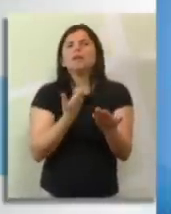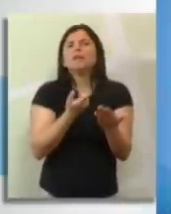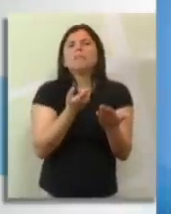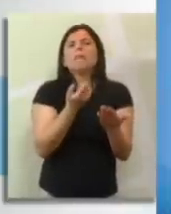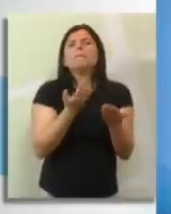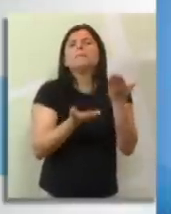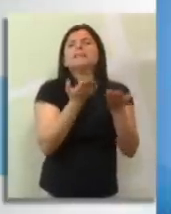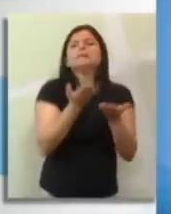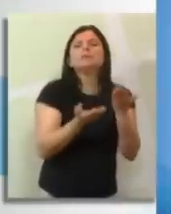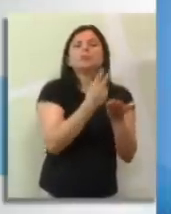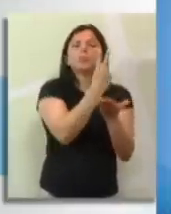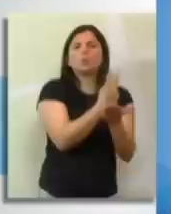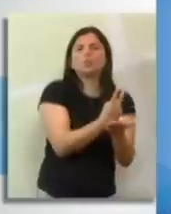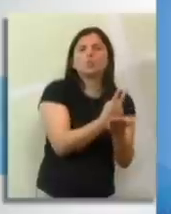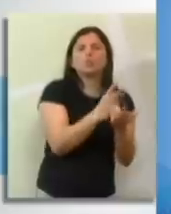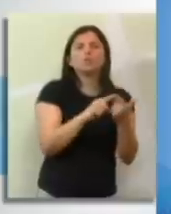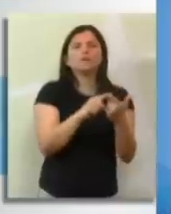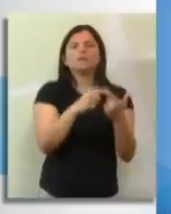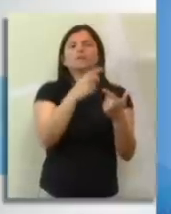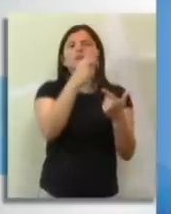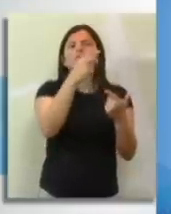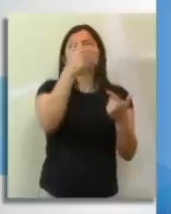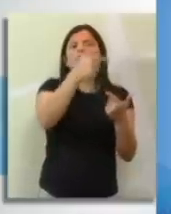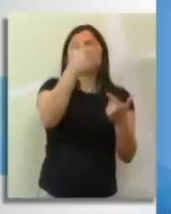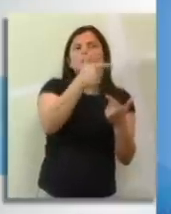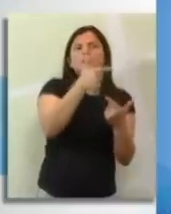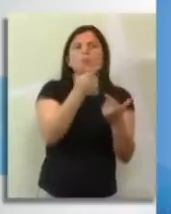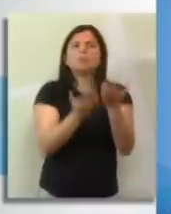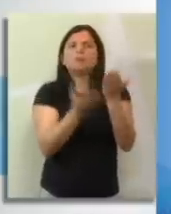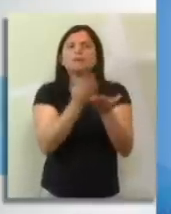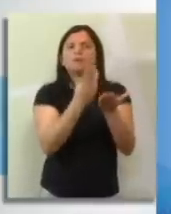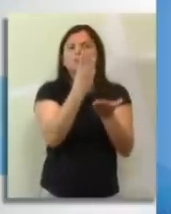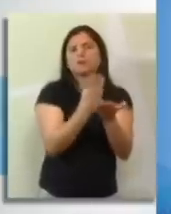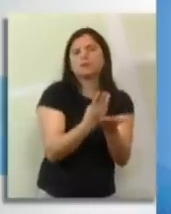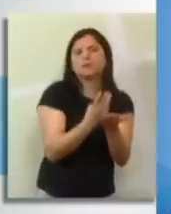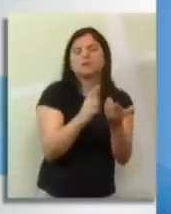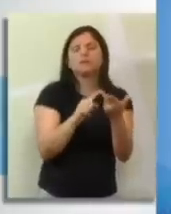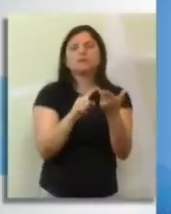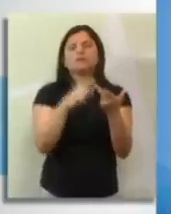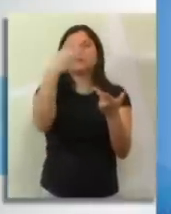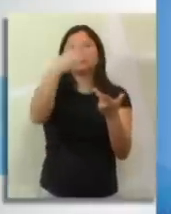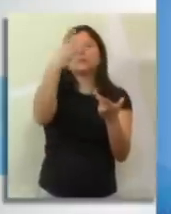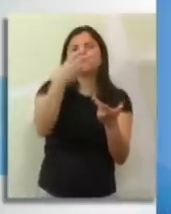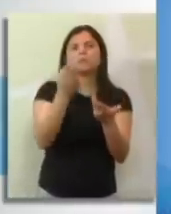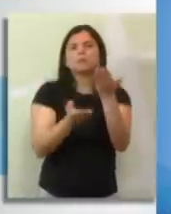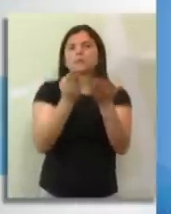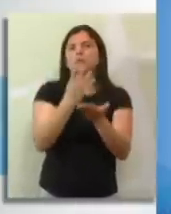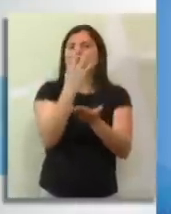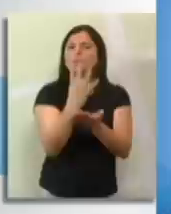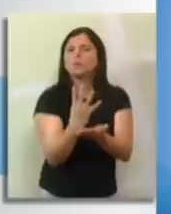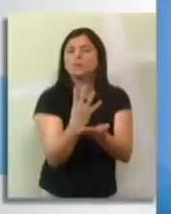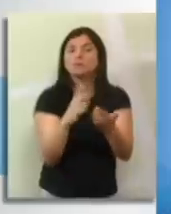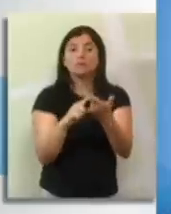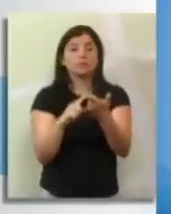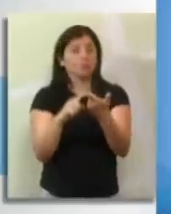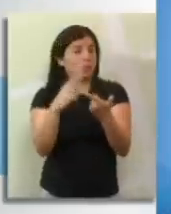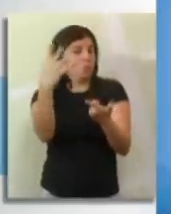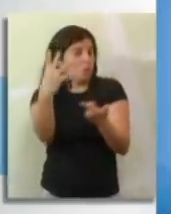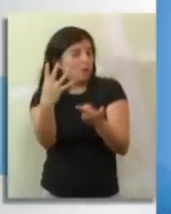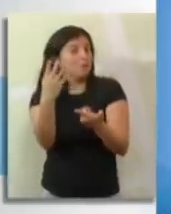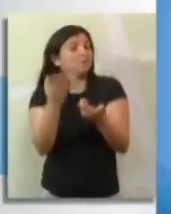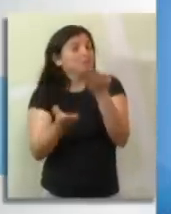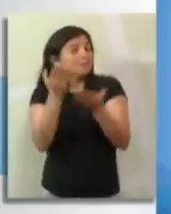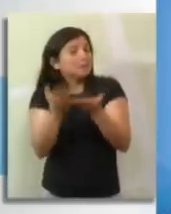o terceiro bimestre tem peso 4 e o quarto bimestre tem peso 6. Pra saber a sua média no final do ano, se você